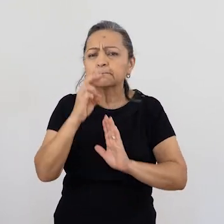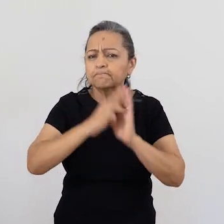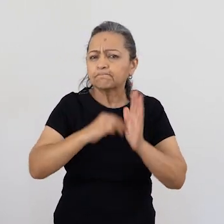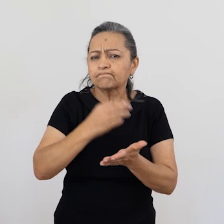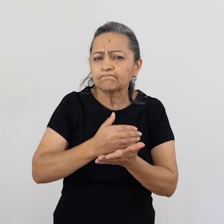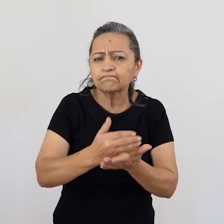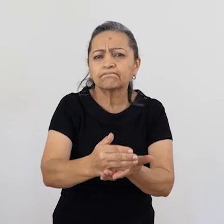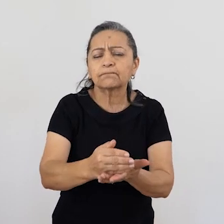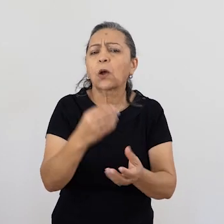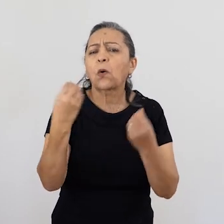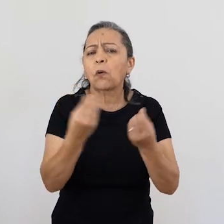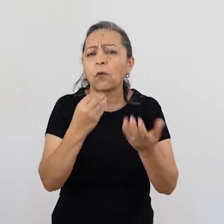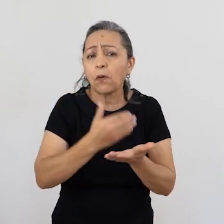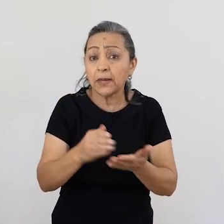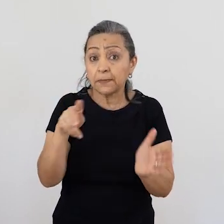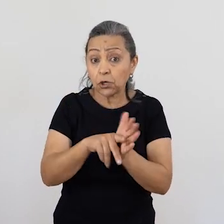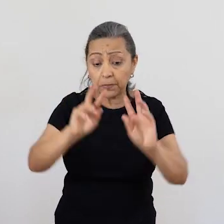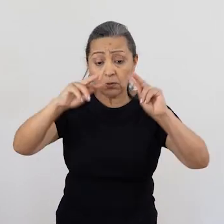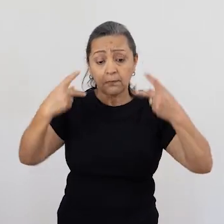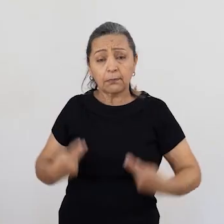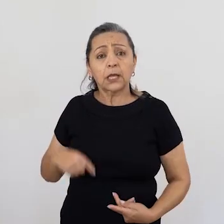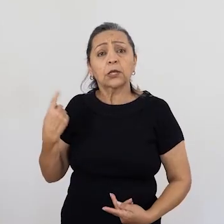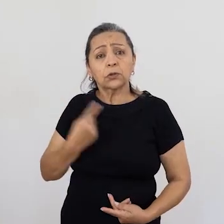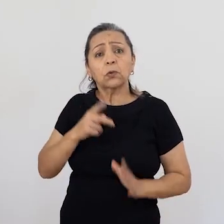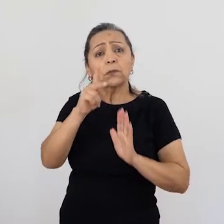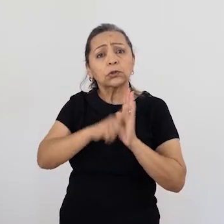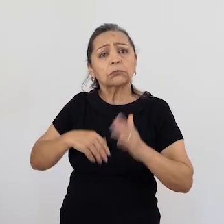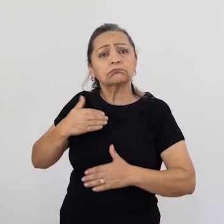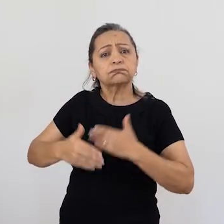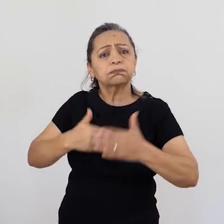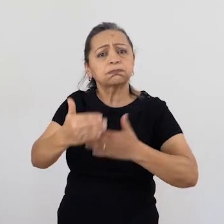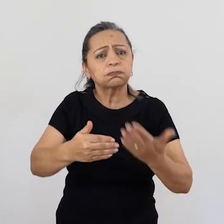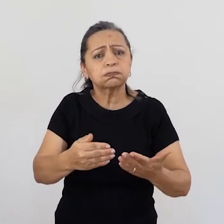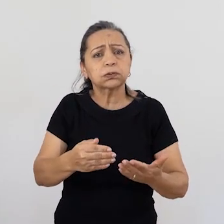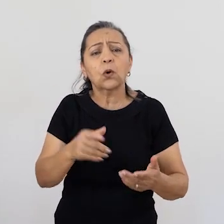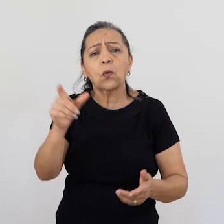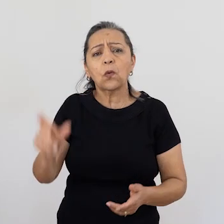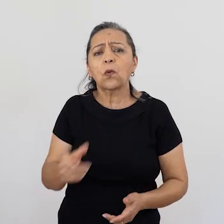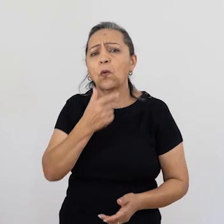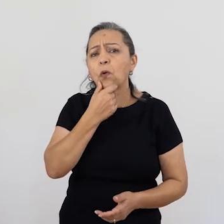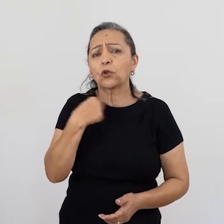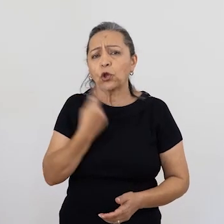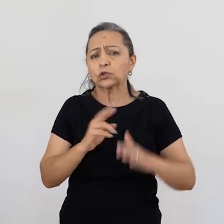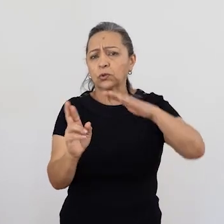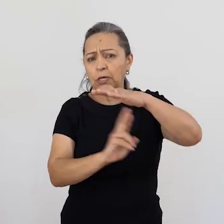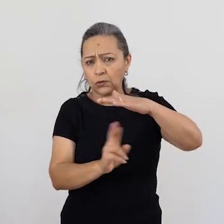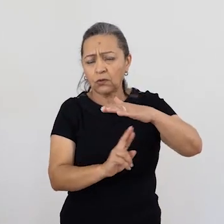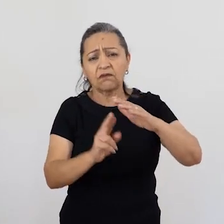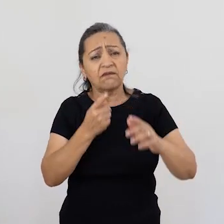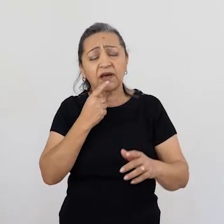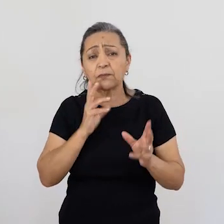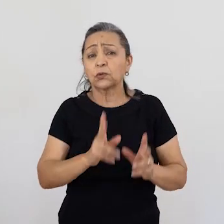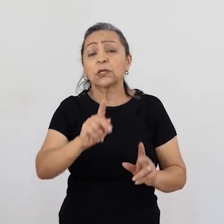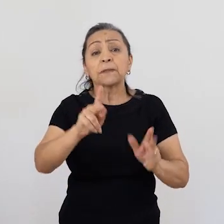inicia na nossa própria humanidade. Nós somos um projeto em curso. O Roberto Crema, que é o nosso reitor, ele sempre diz isso,